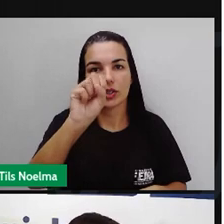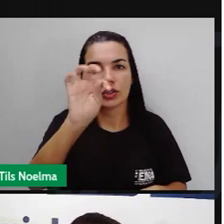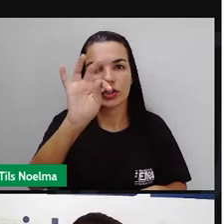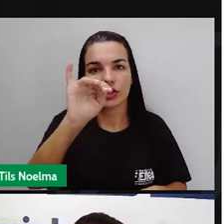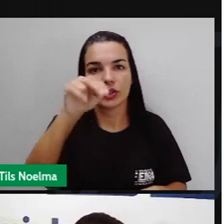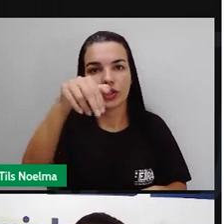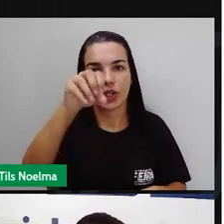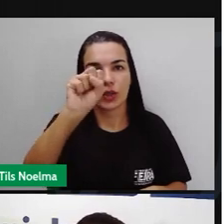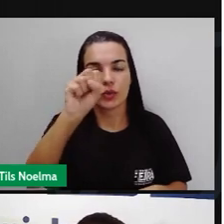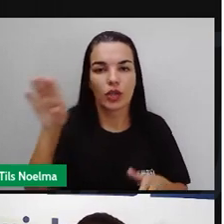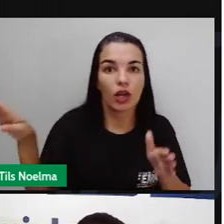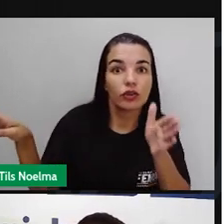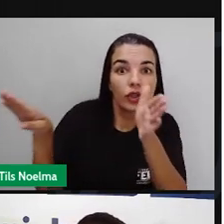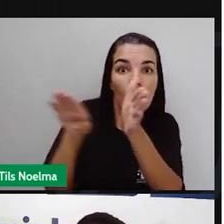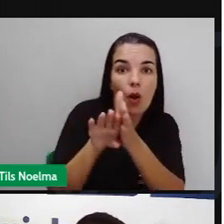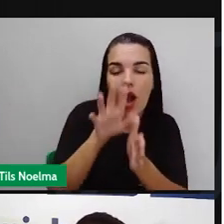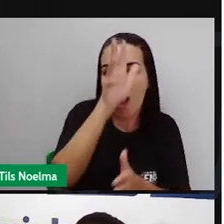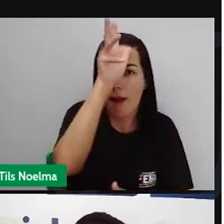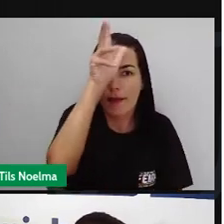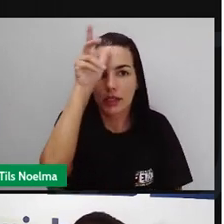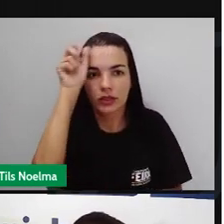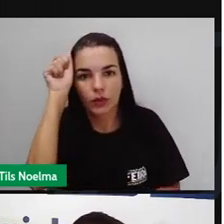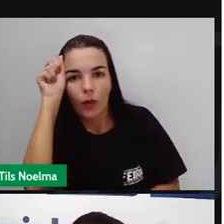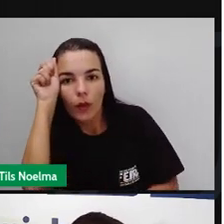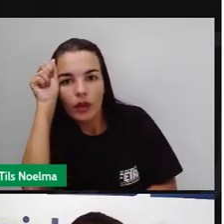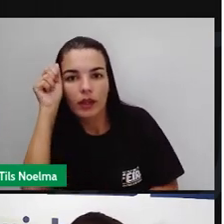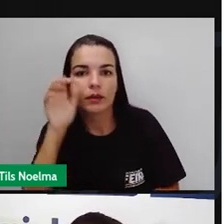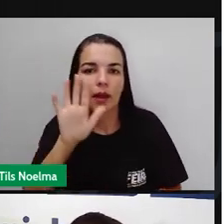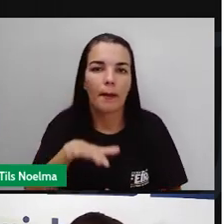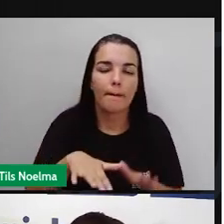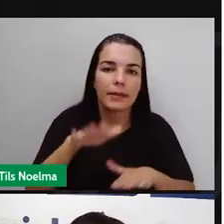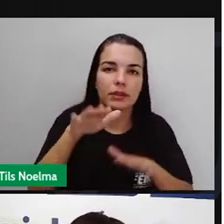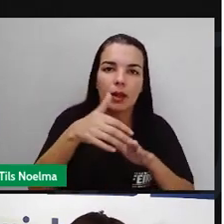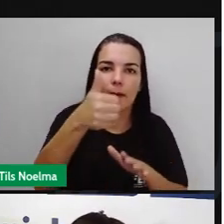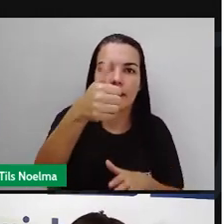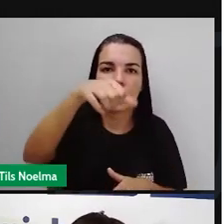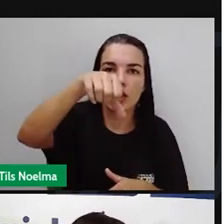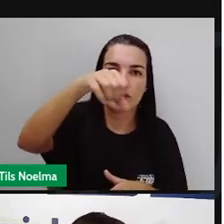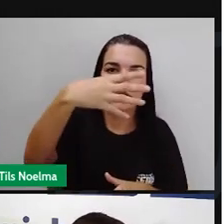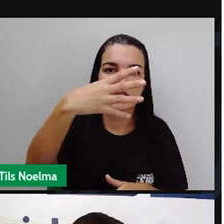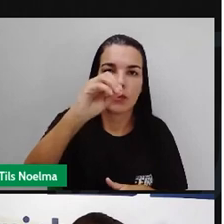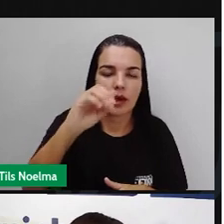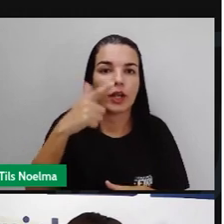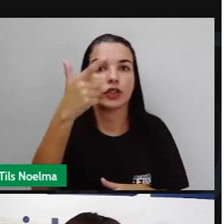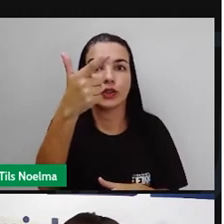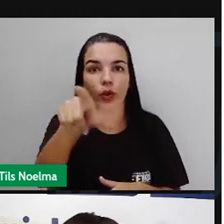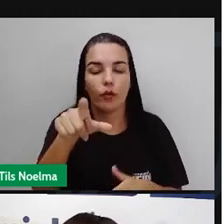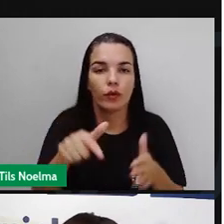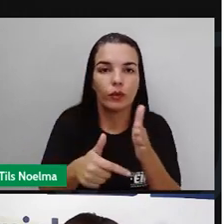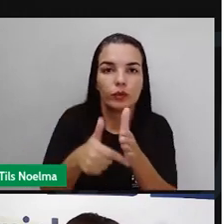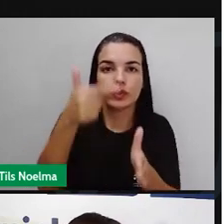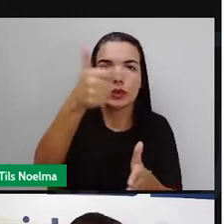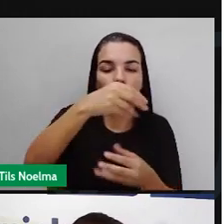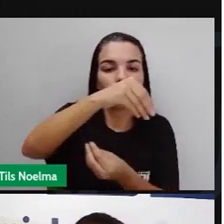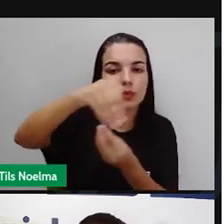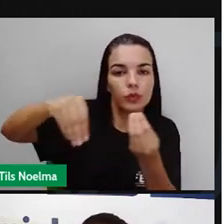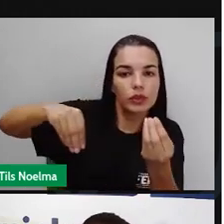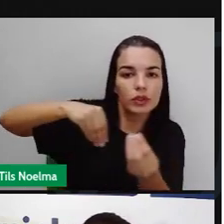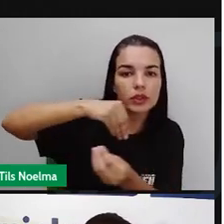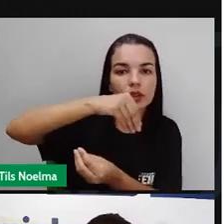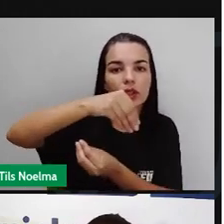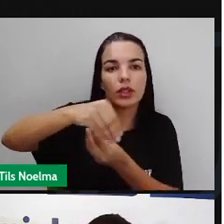esse primeiro ciclo aí. Em 1940 houve o segundo ciclo da borracha então as pessoas continuaram